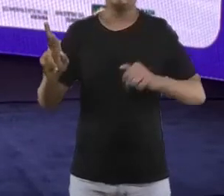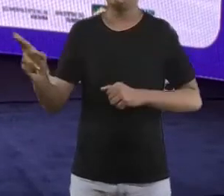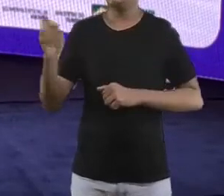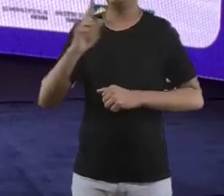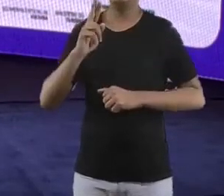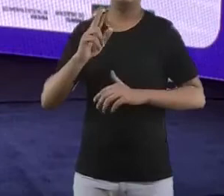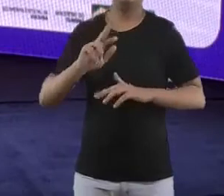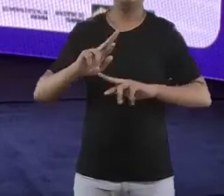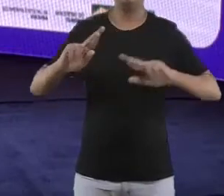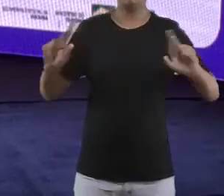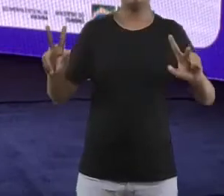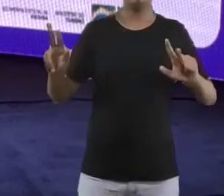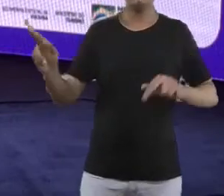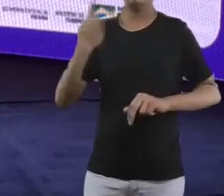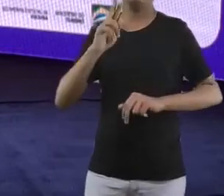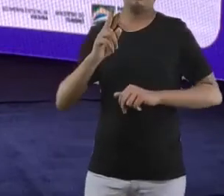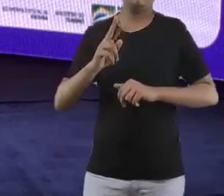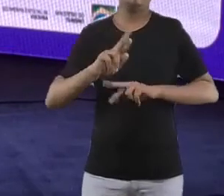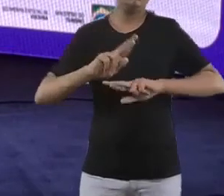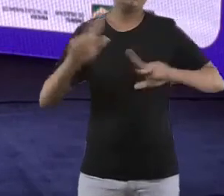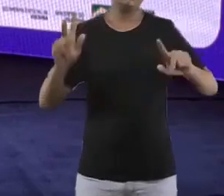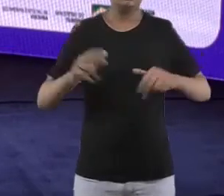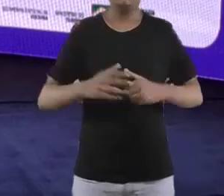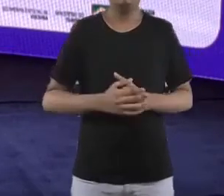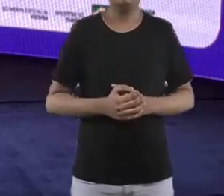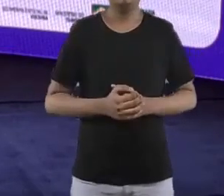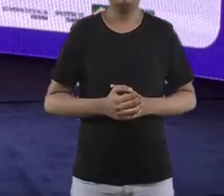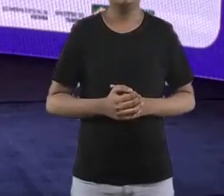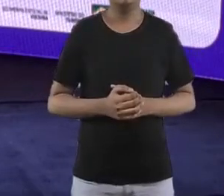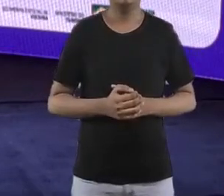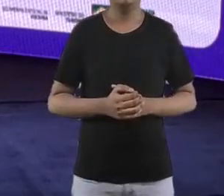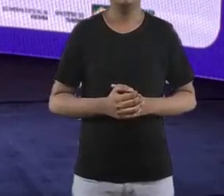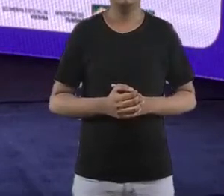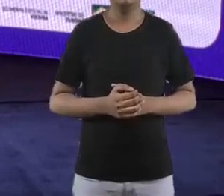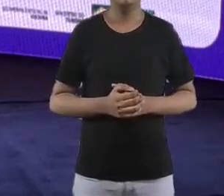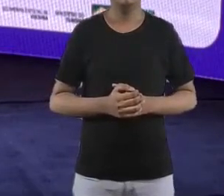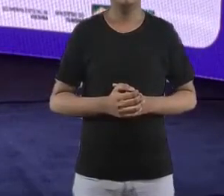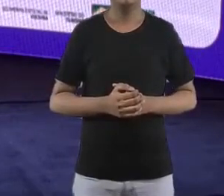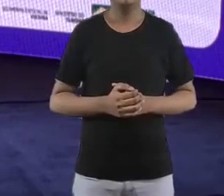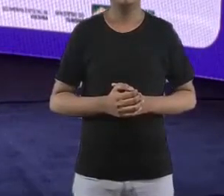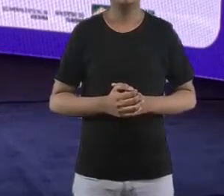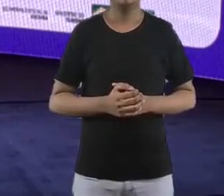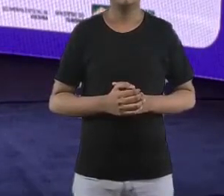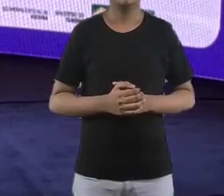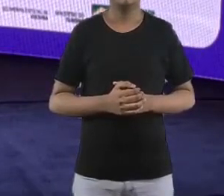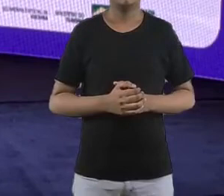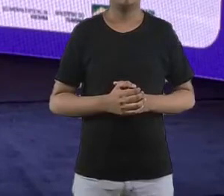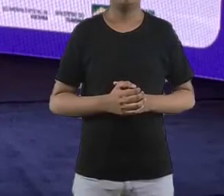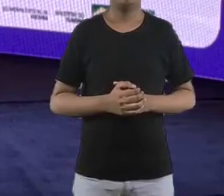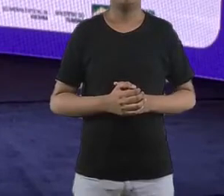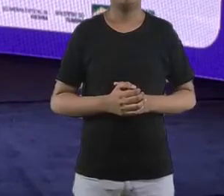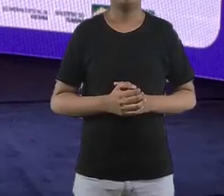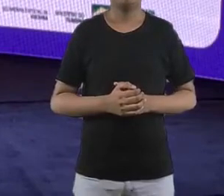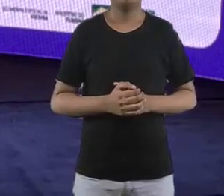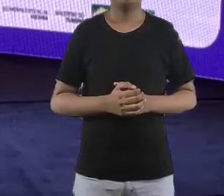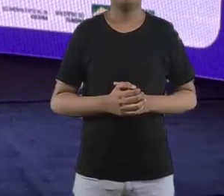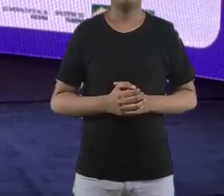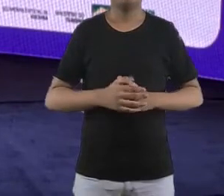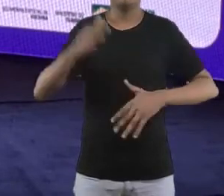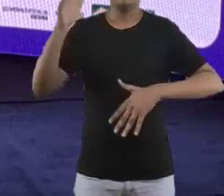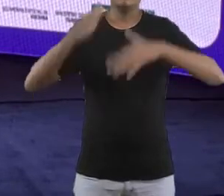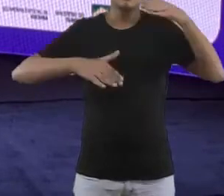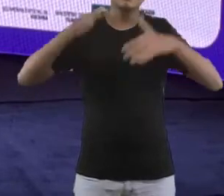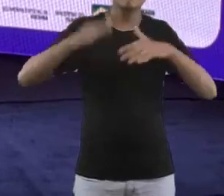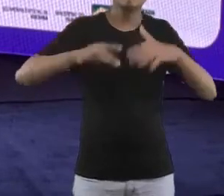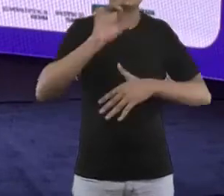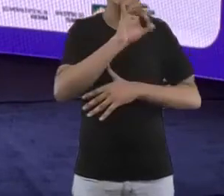impacto que a está querendo falar. Então, acho que acaba sendo, o problema social é que acaba sendo um pouco caso a caso, mas existem algumas metodologias gerais